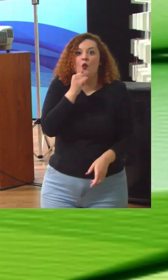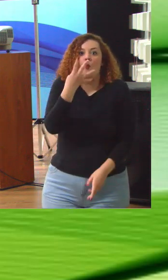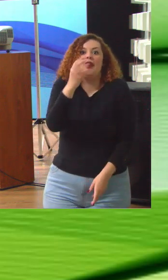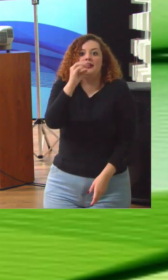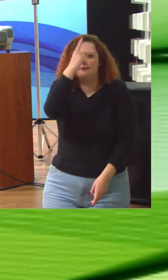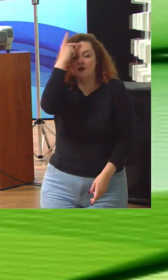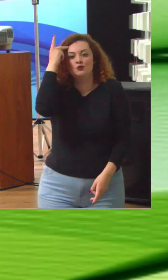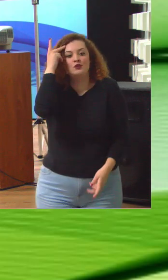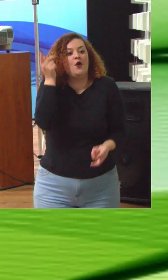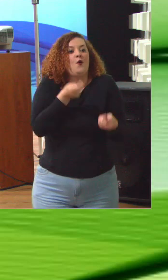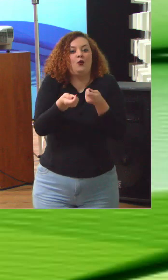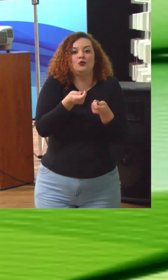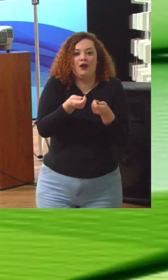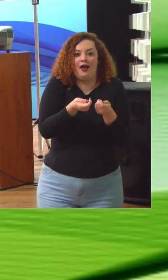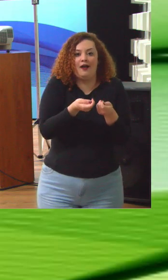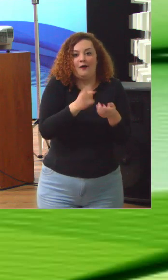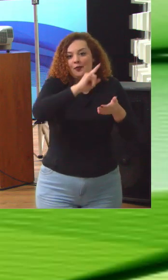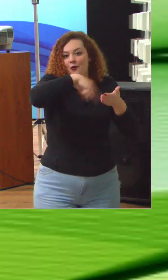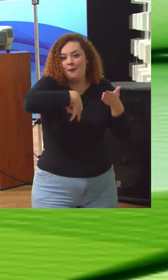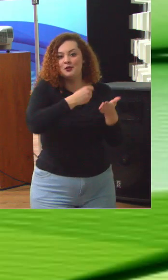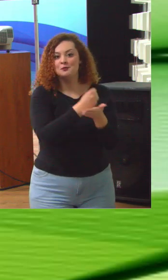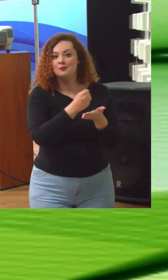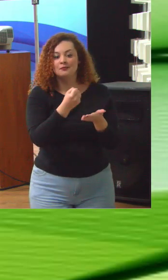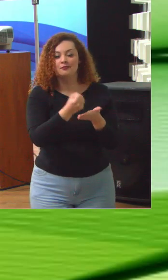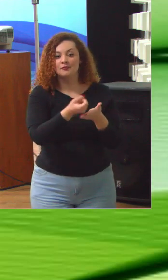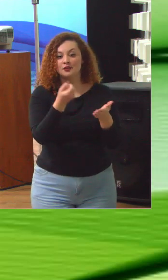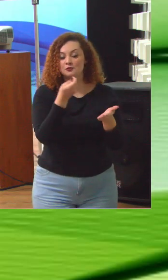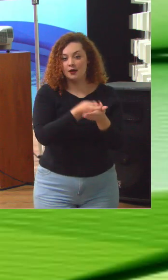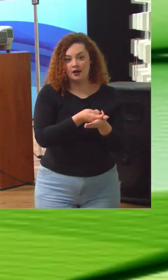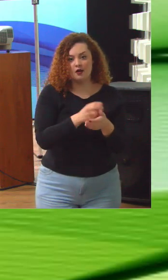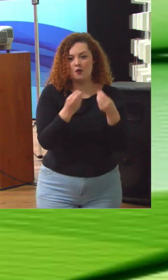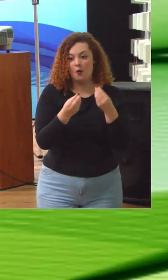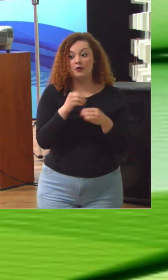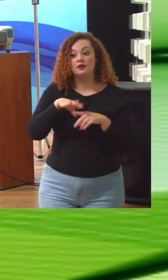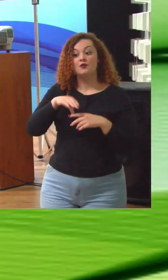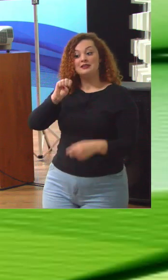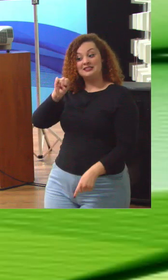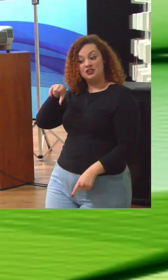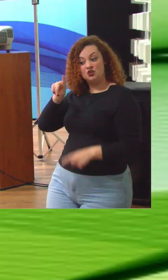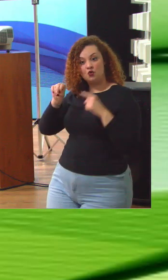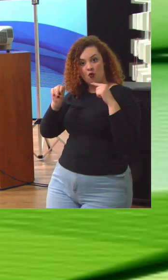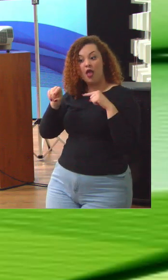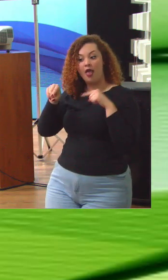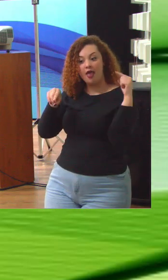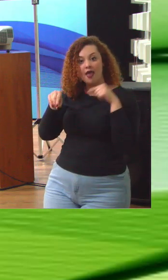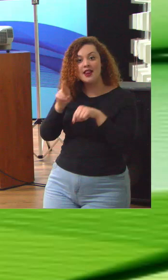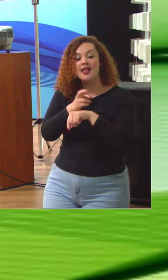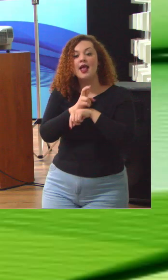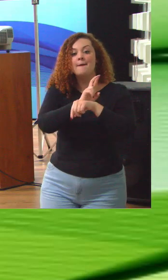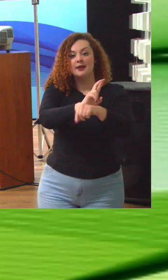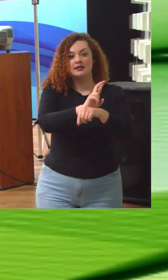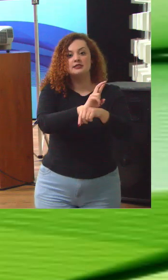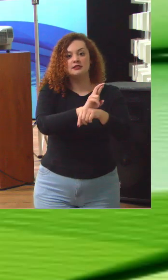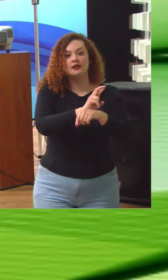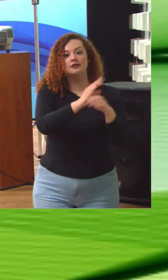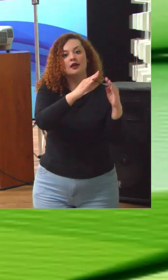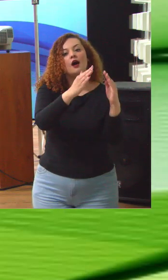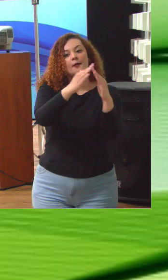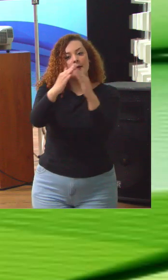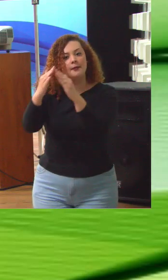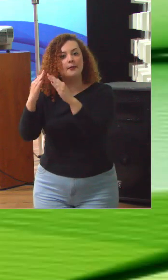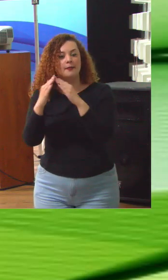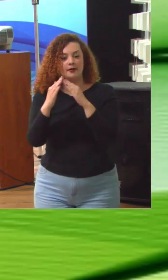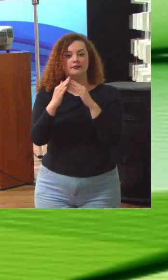gerenciar a folha de pagamento não dá o síndico faz isso em nome do da